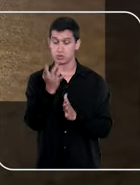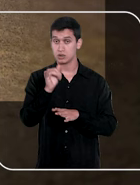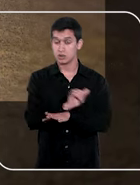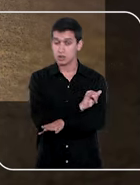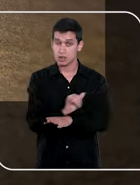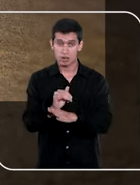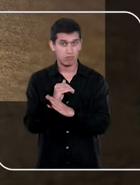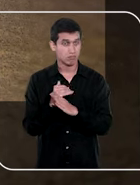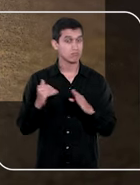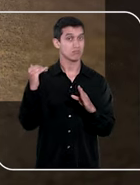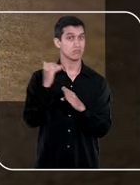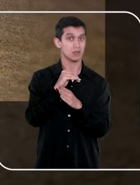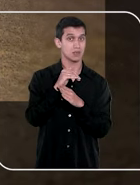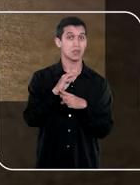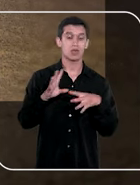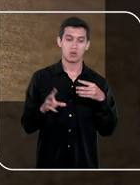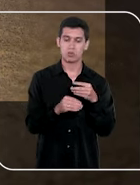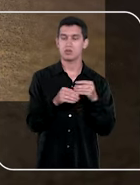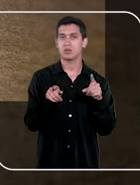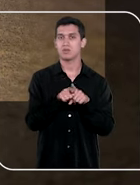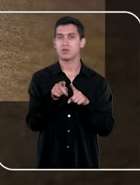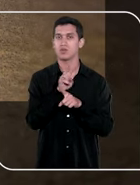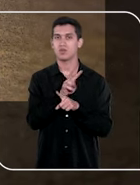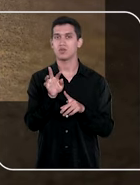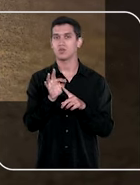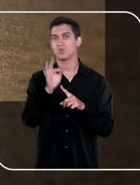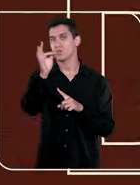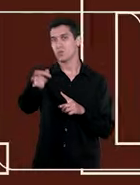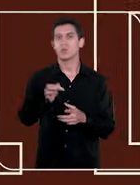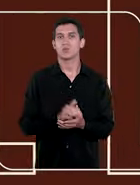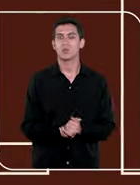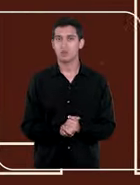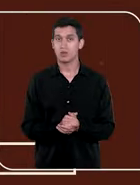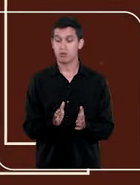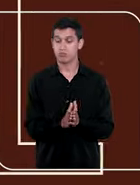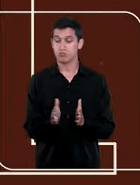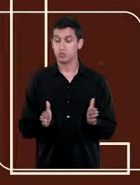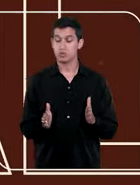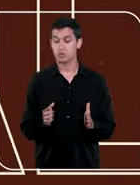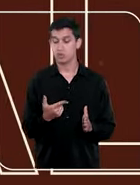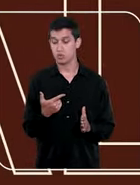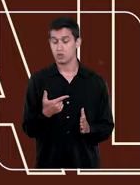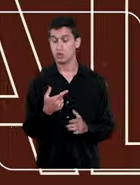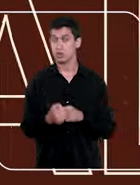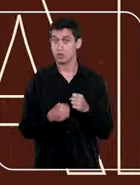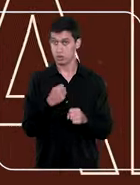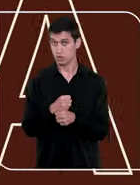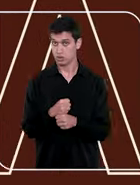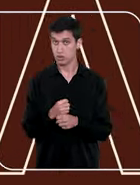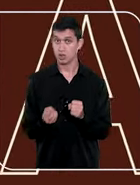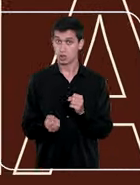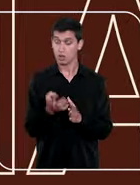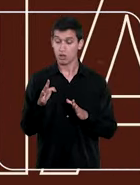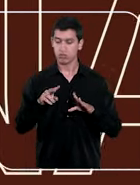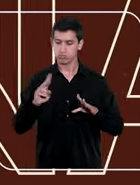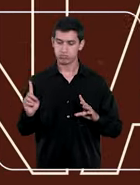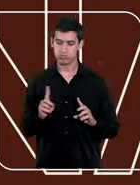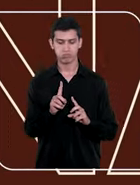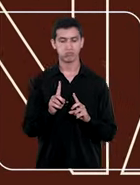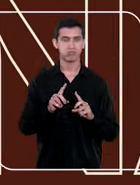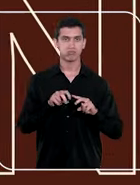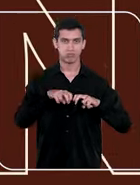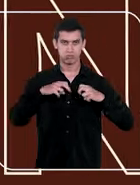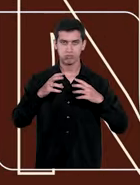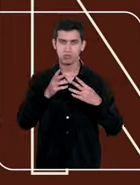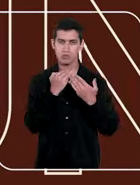ainda mais longe e incluiu a visão de futuro. Durante dois anos, foram realizadas oficinas para a